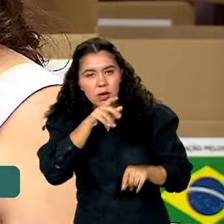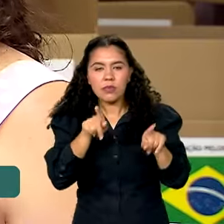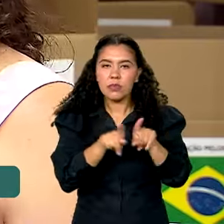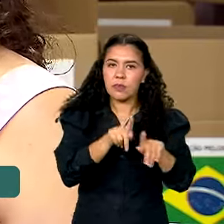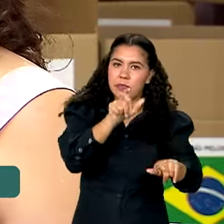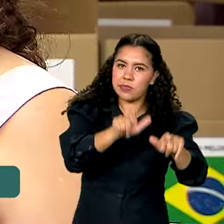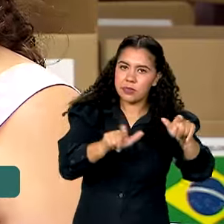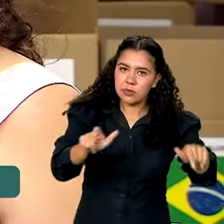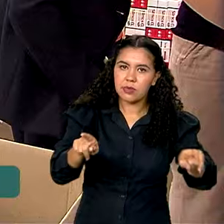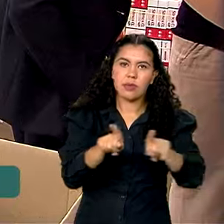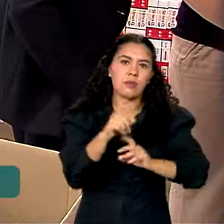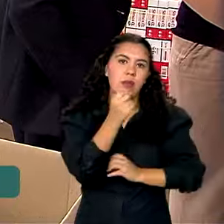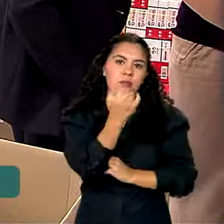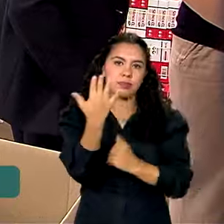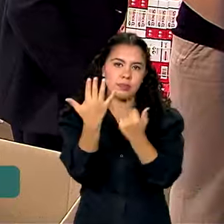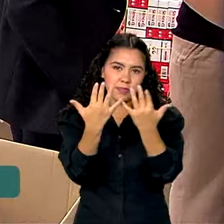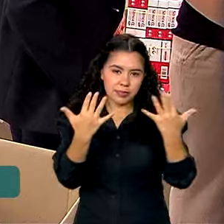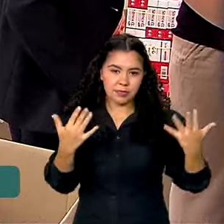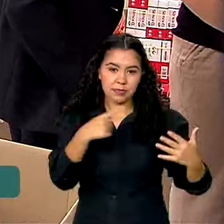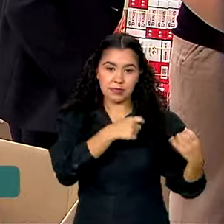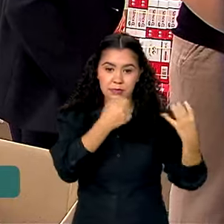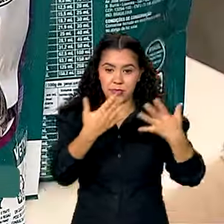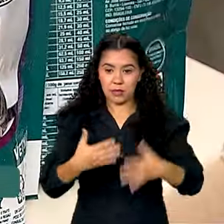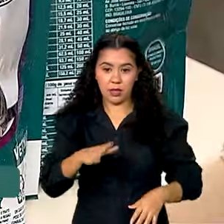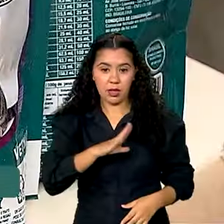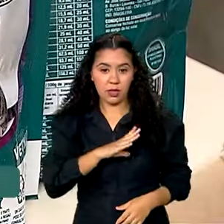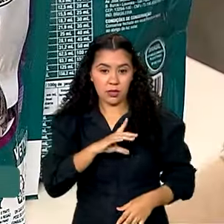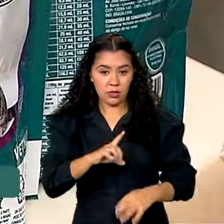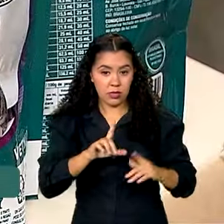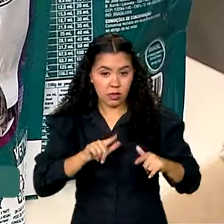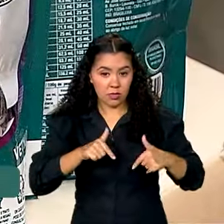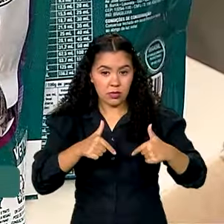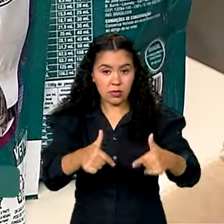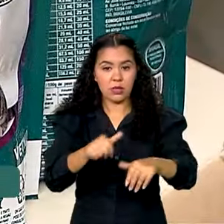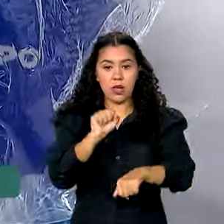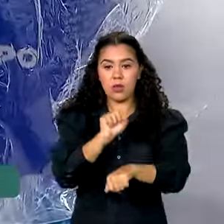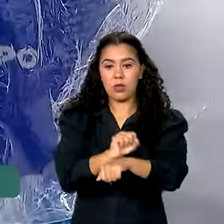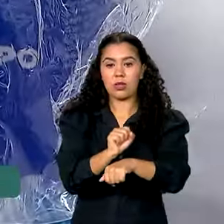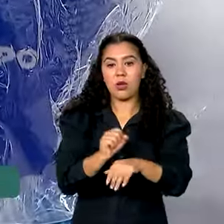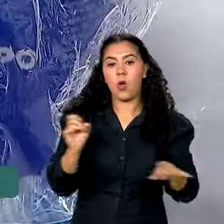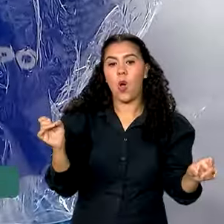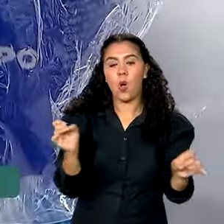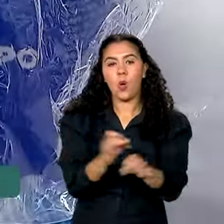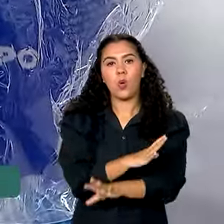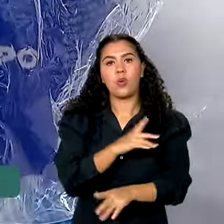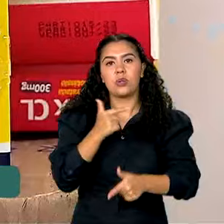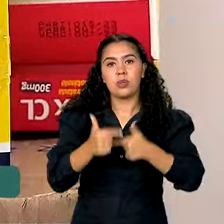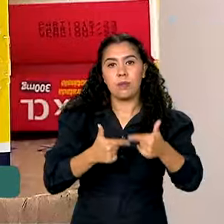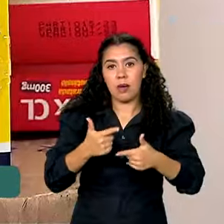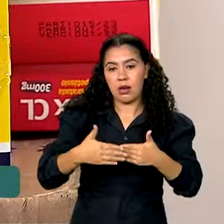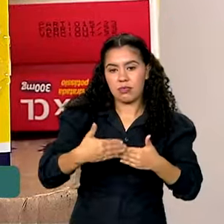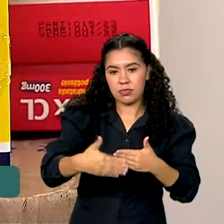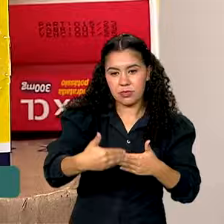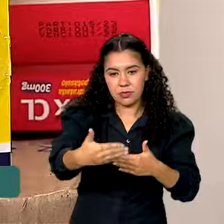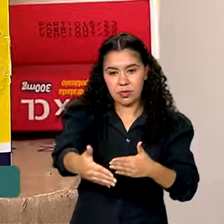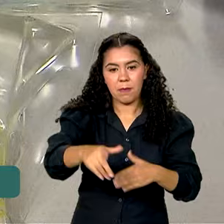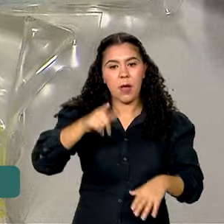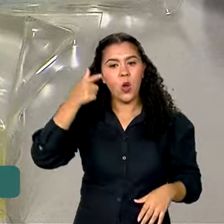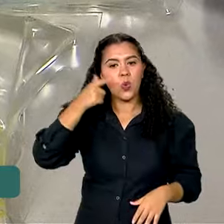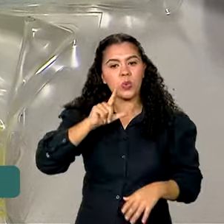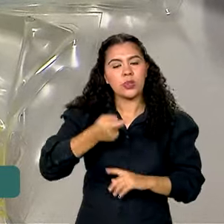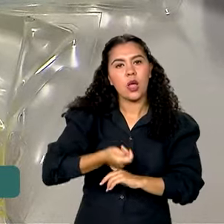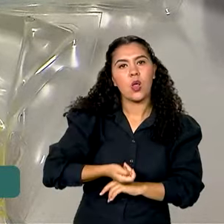pessoas e o meio ambiente. As coordenadoras da iniciativa esperam concluir o trabalho nos próximos dias, para que a doação